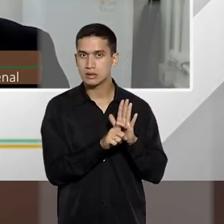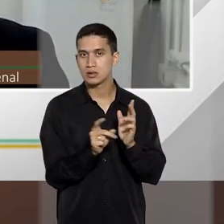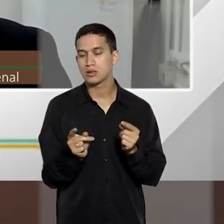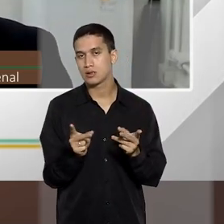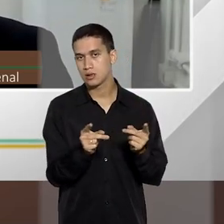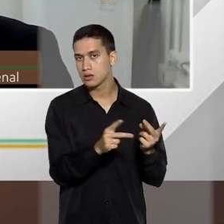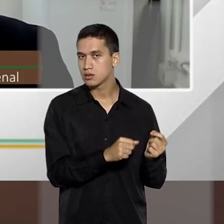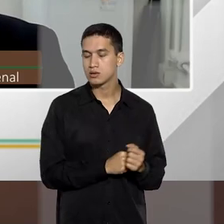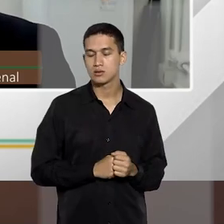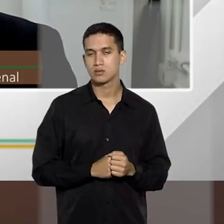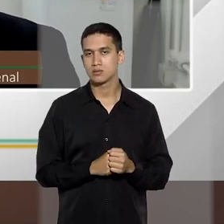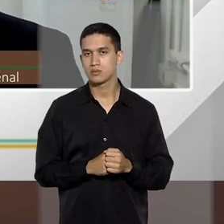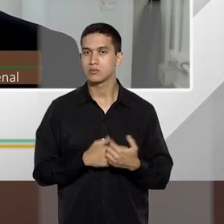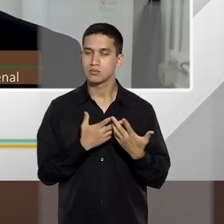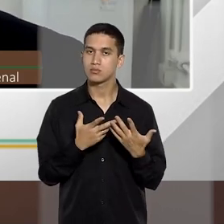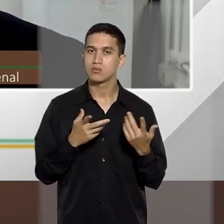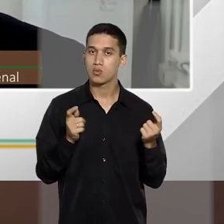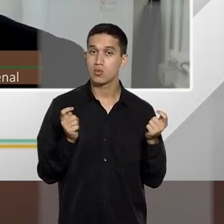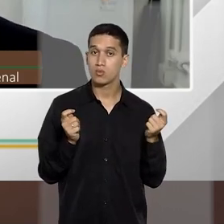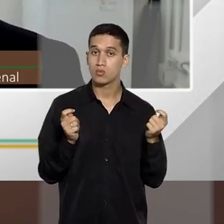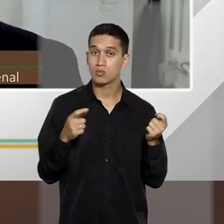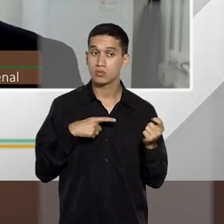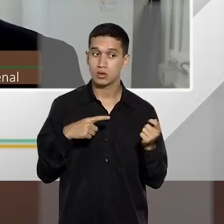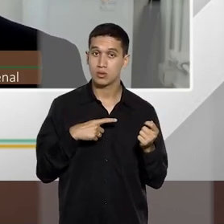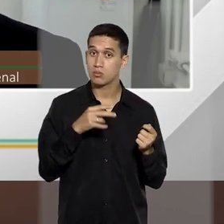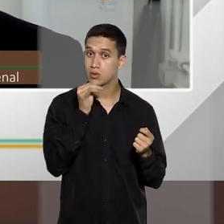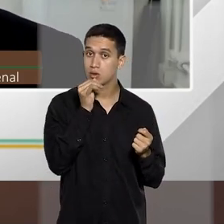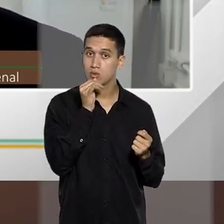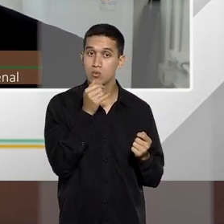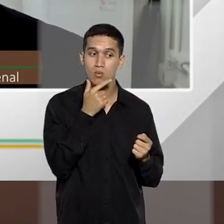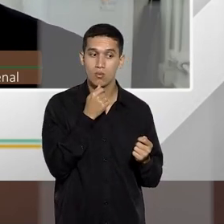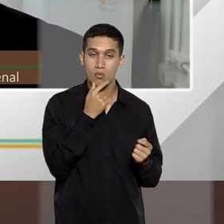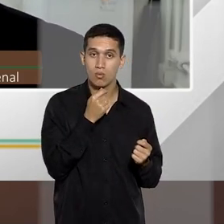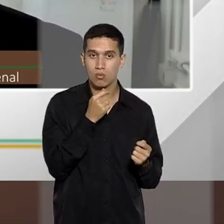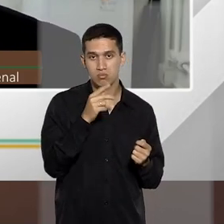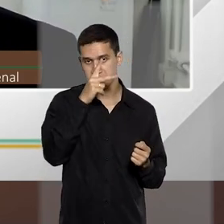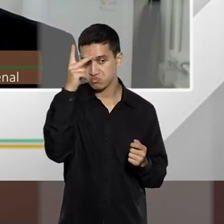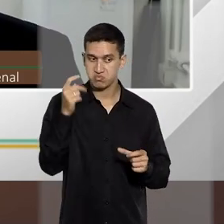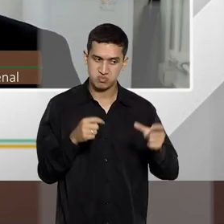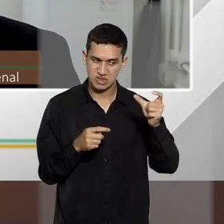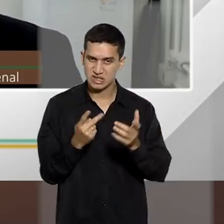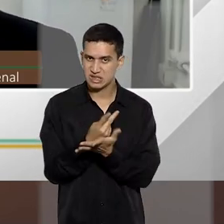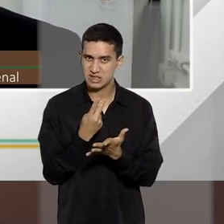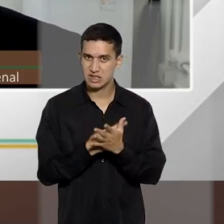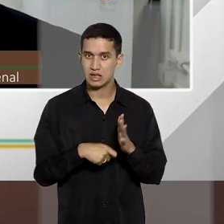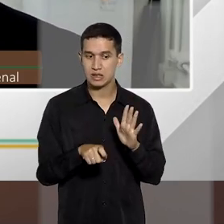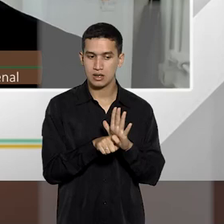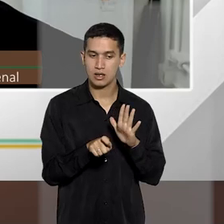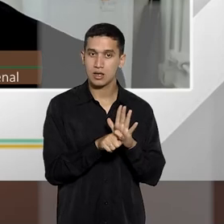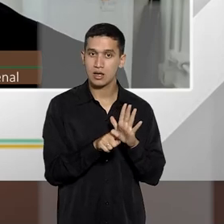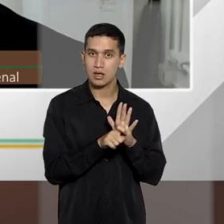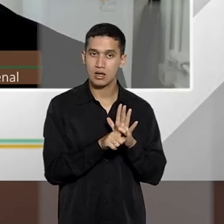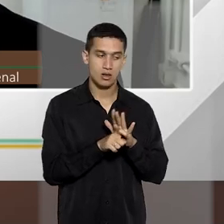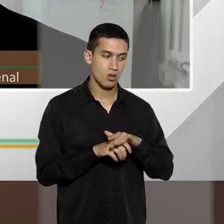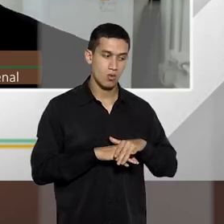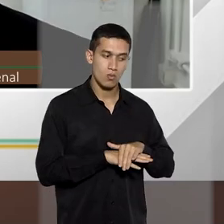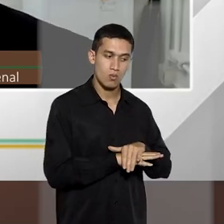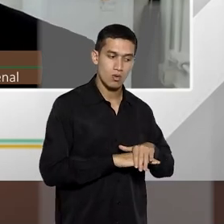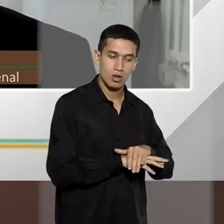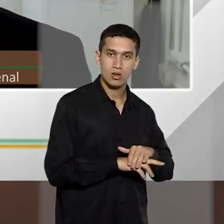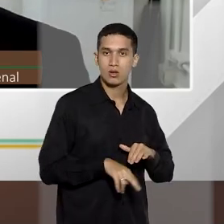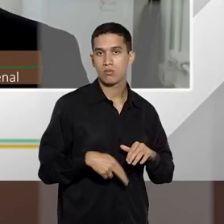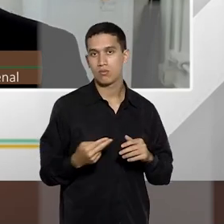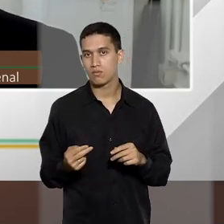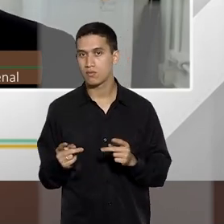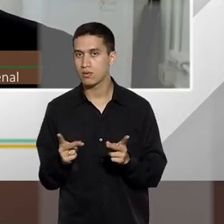a guarda da droga, por exemplo, a pessoa que mantém depósito da droga, ou porte de arma. Então, vários tipos